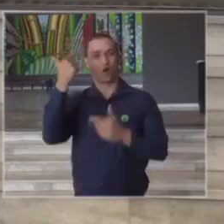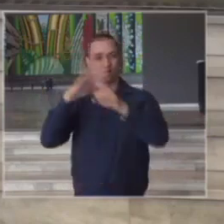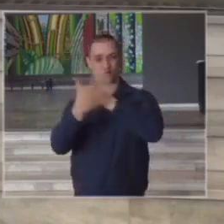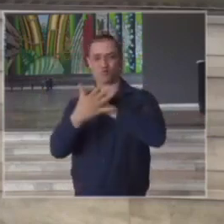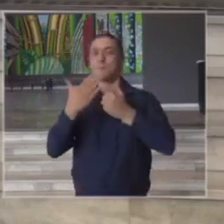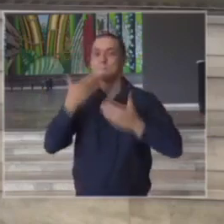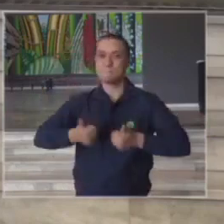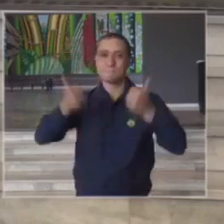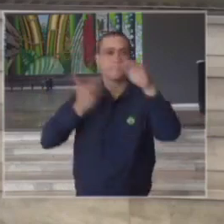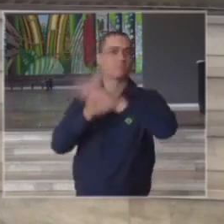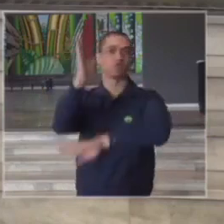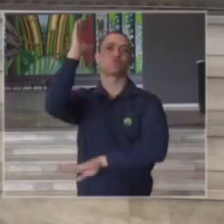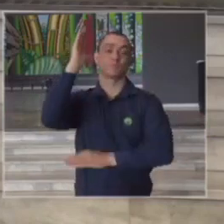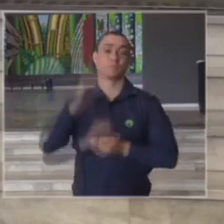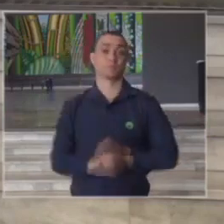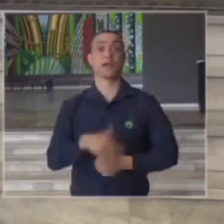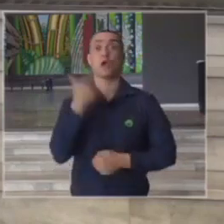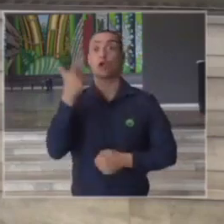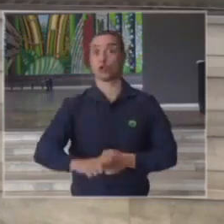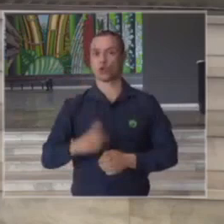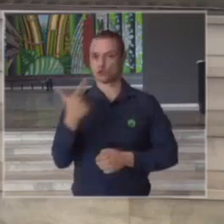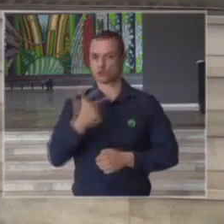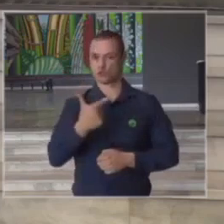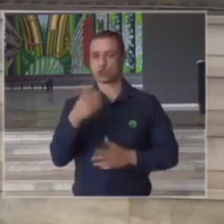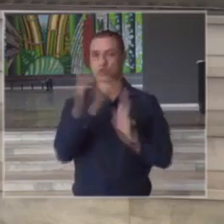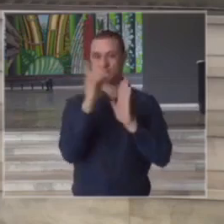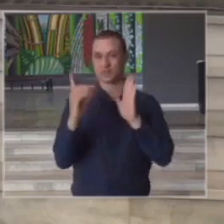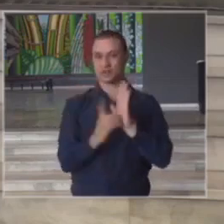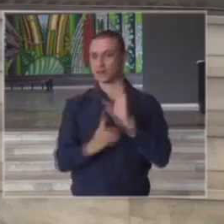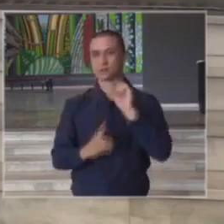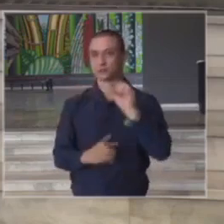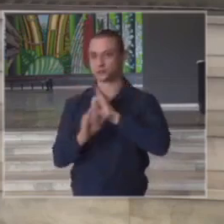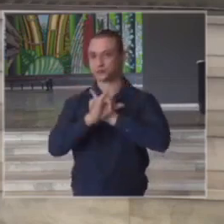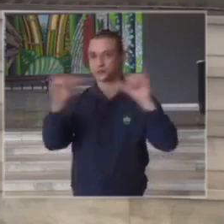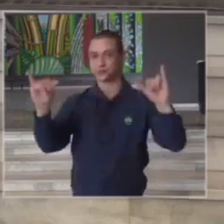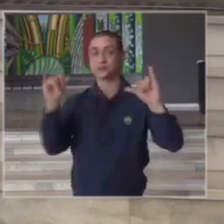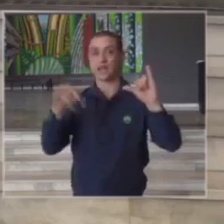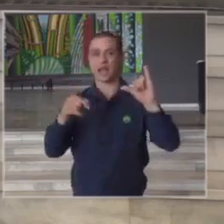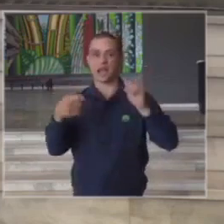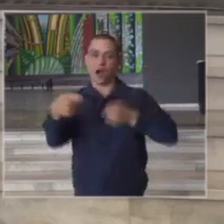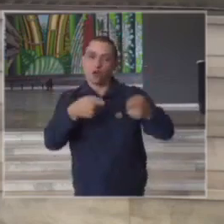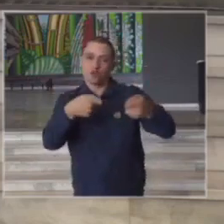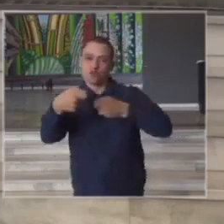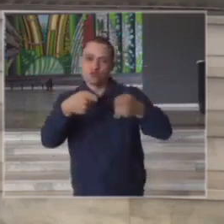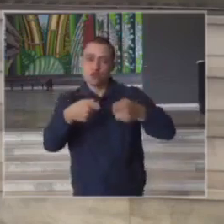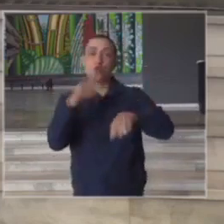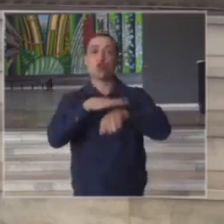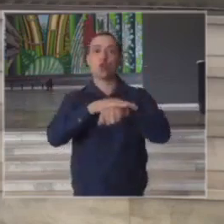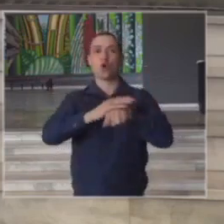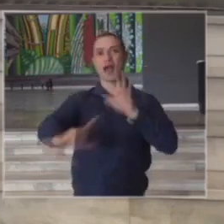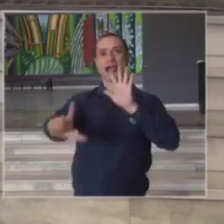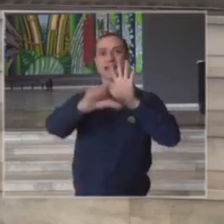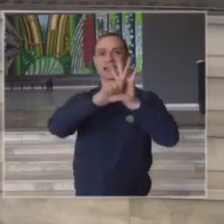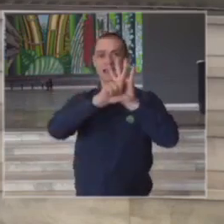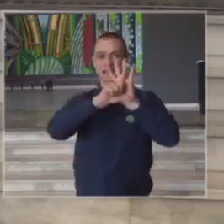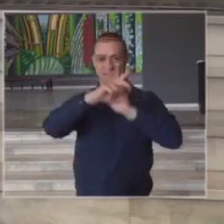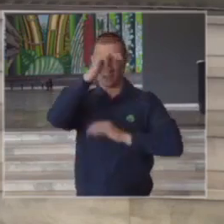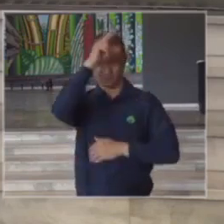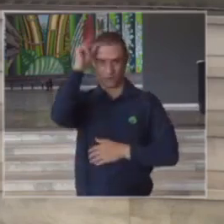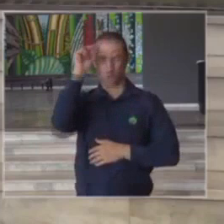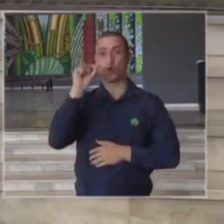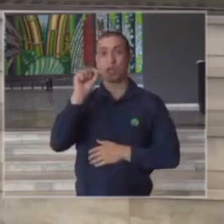um outro decreto trouxe a regulamentação da lei municipal